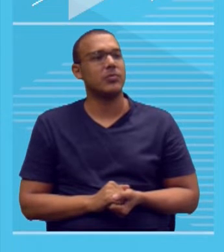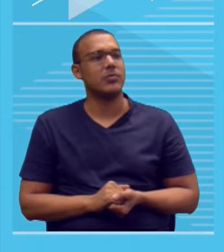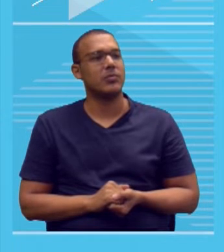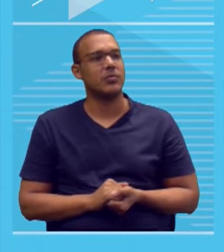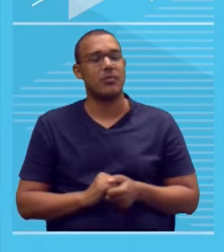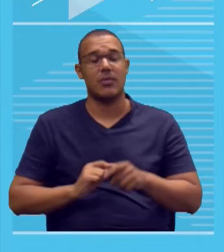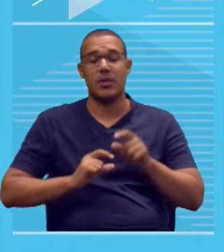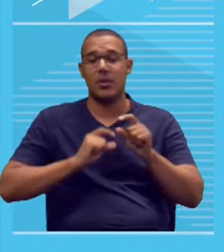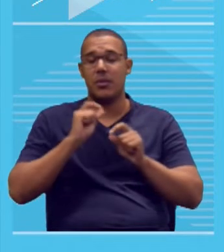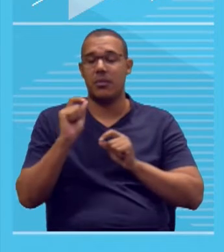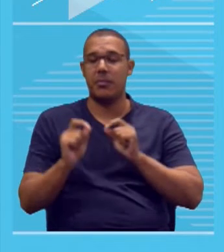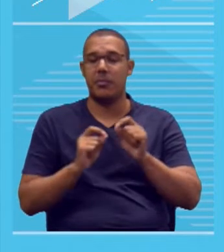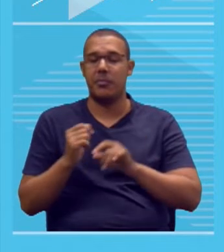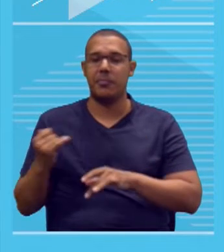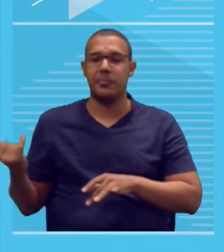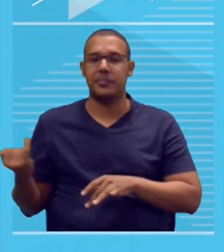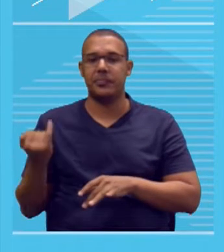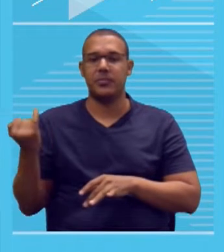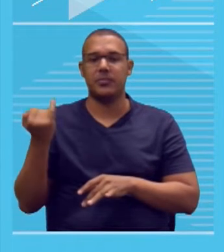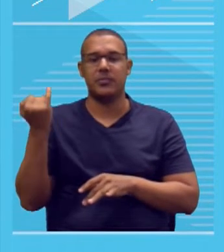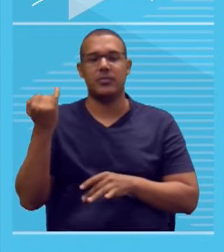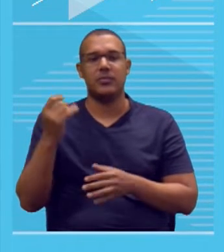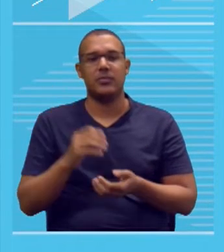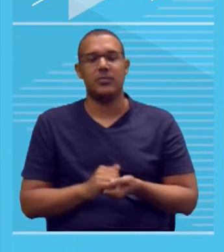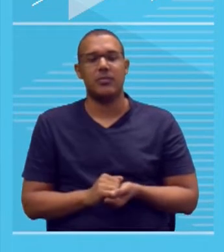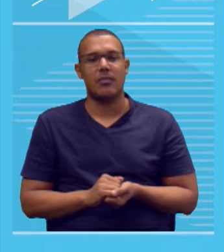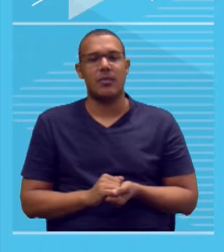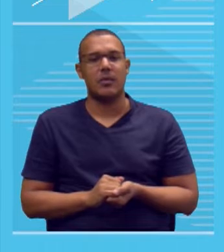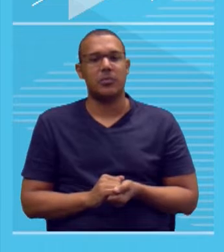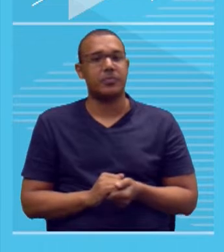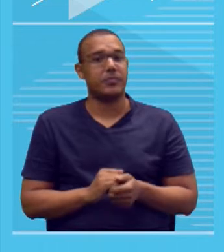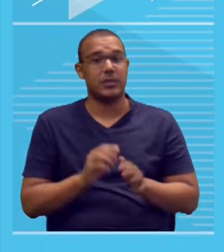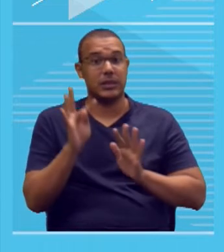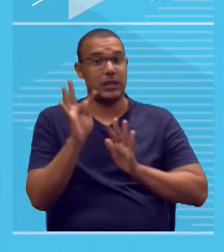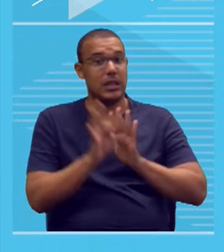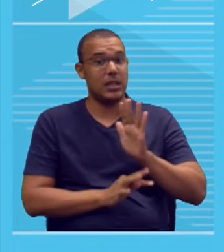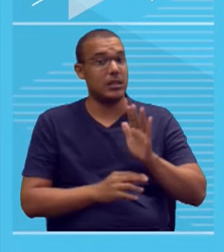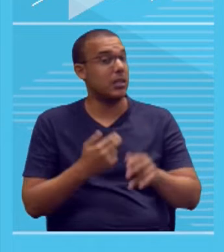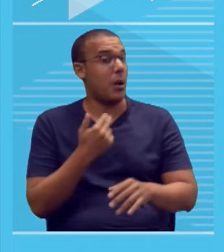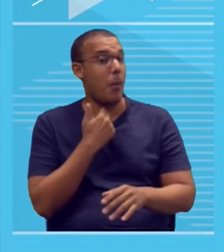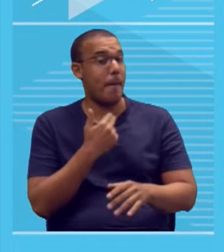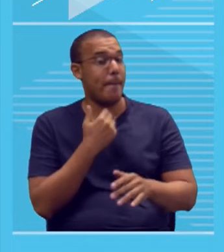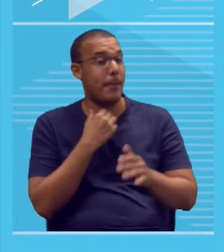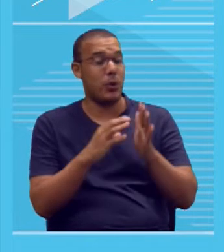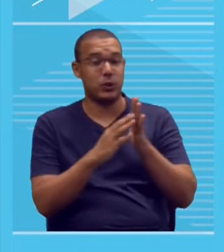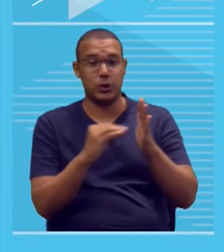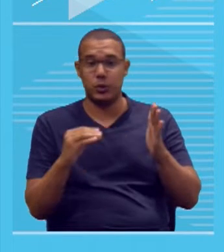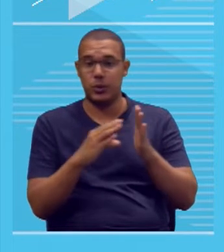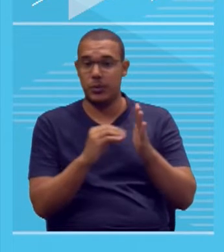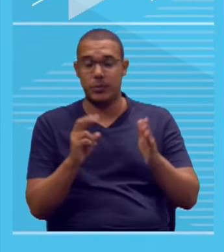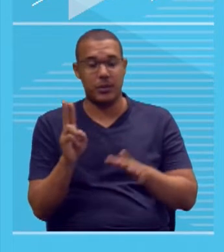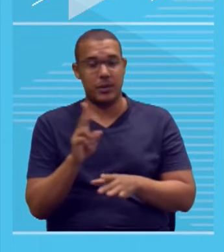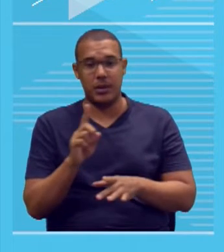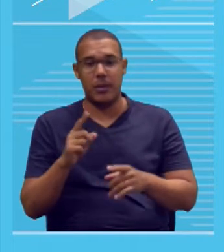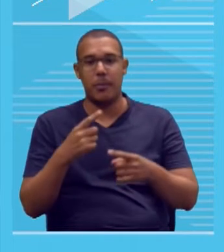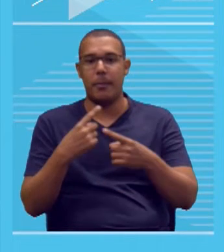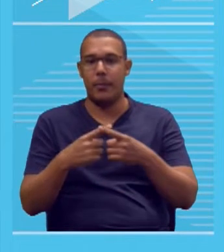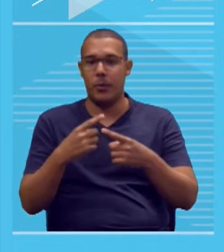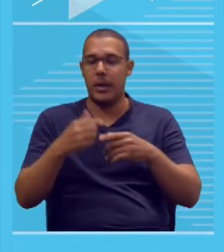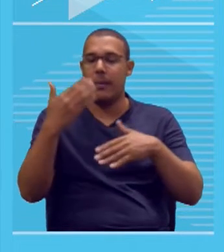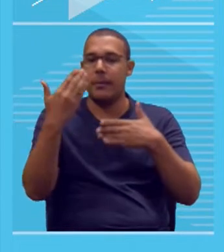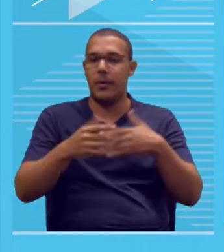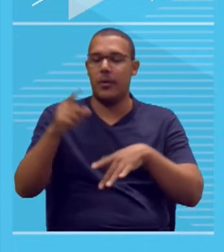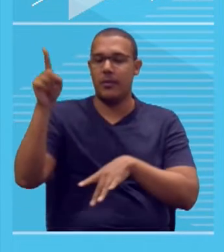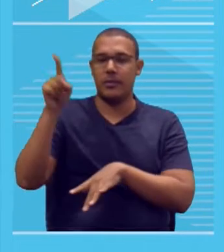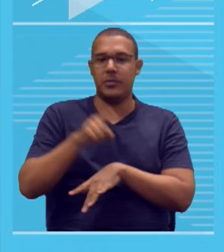O que é importante? Nenhum desses textos pode ser copiado. Copia de texto motivador pode levar à anulação, gente,